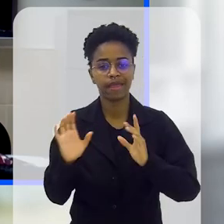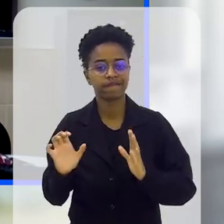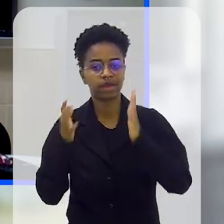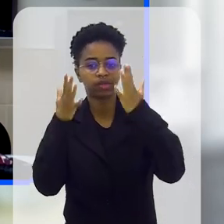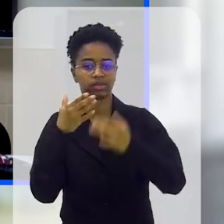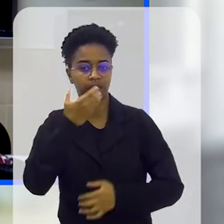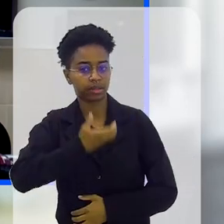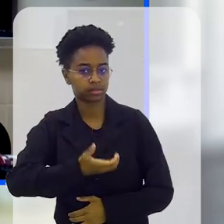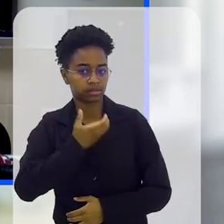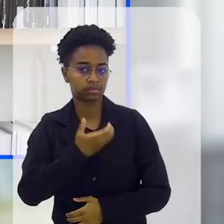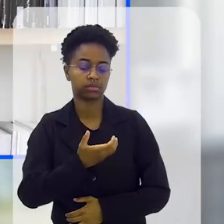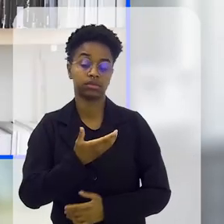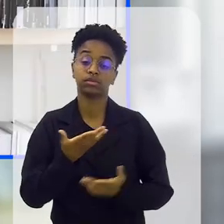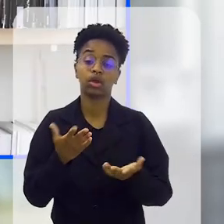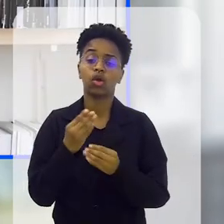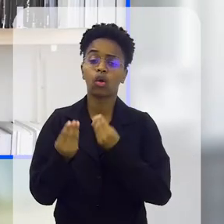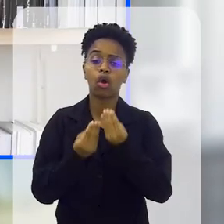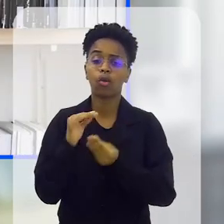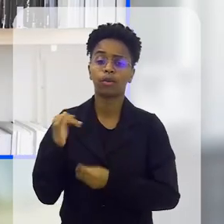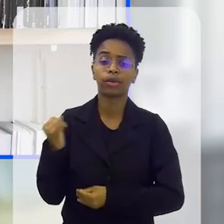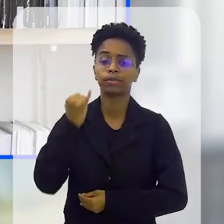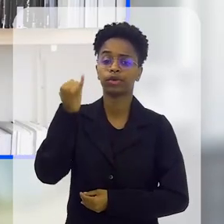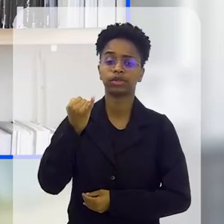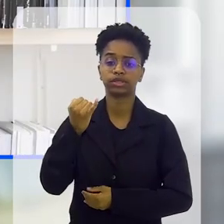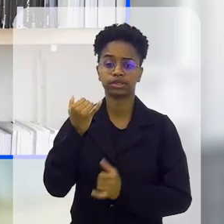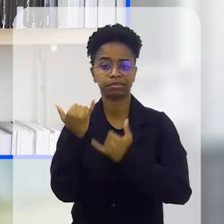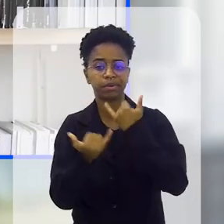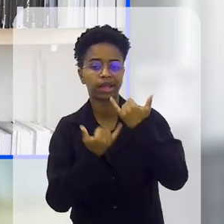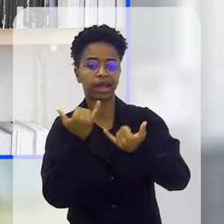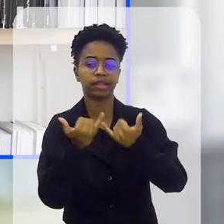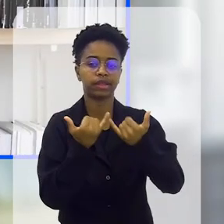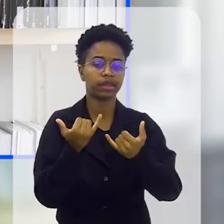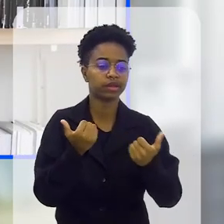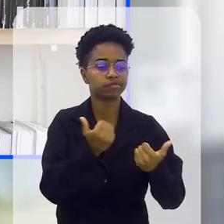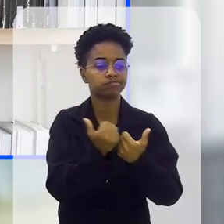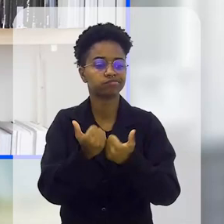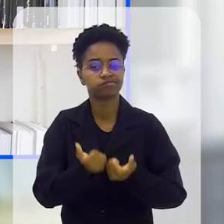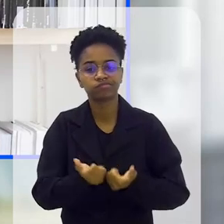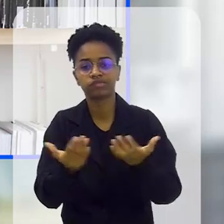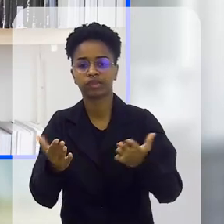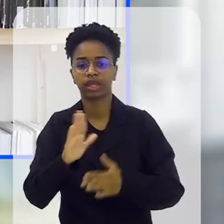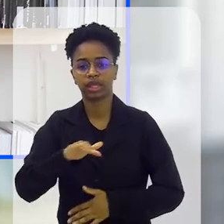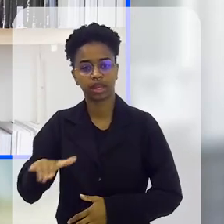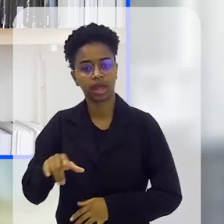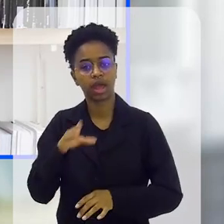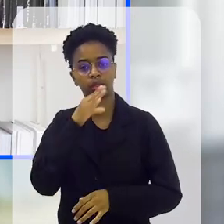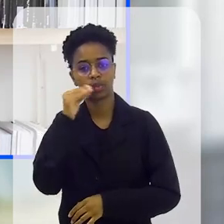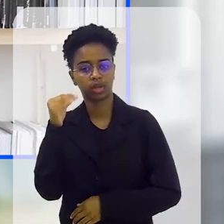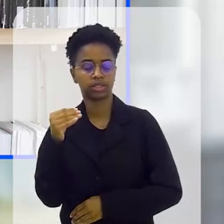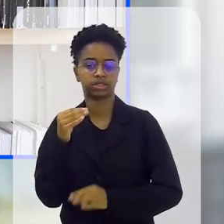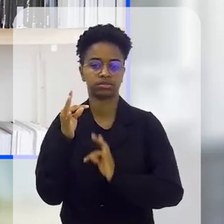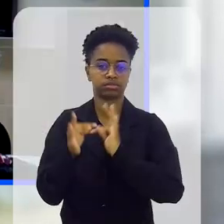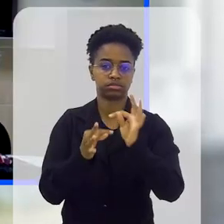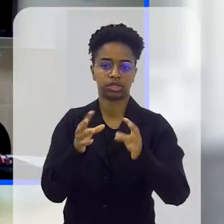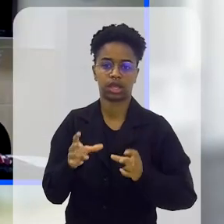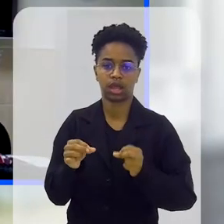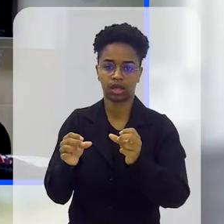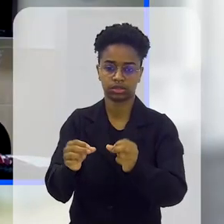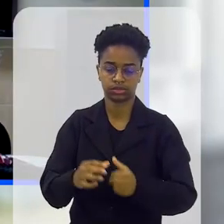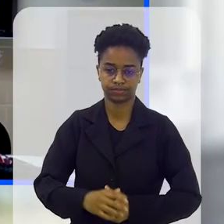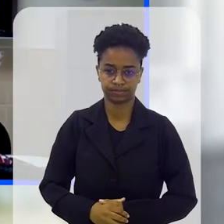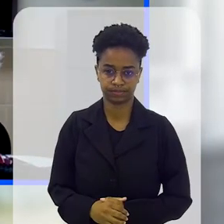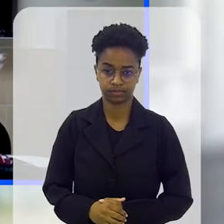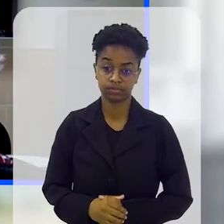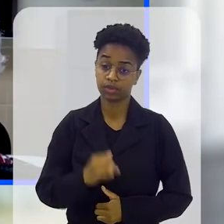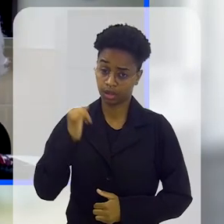faz um evento de Natal lá dentro. Qual é a importância desse lúdico para as crianças e adolescentes no tratamento de combate ao